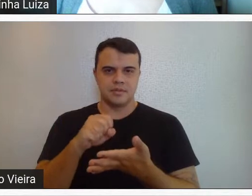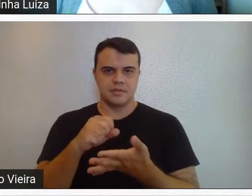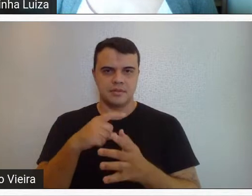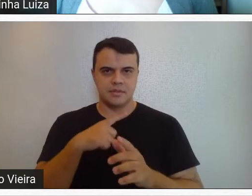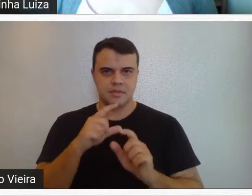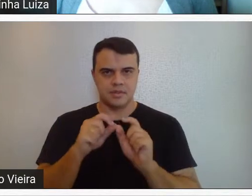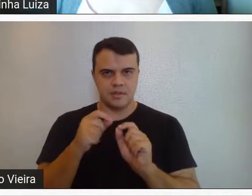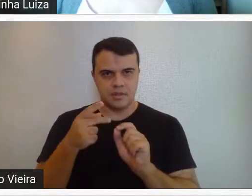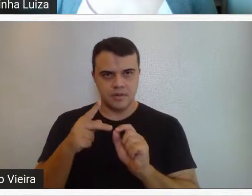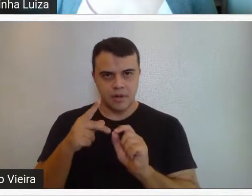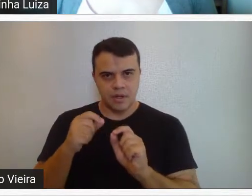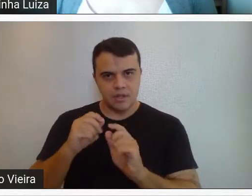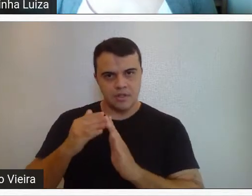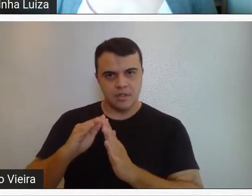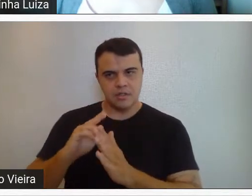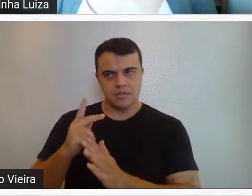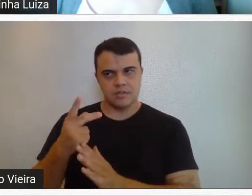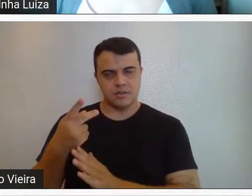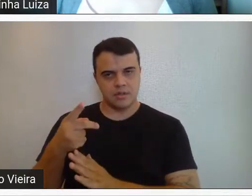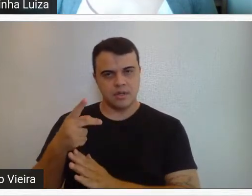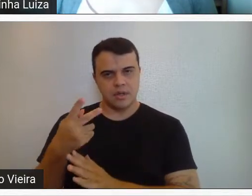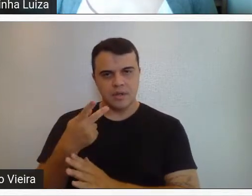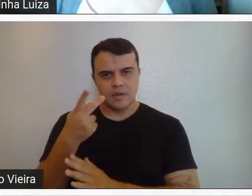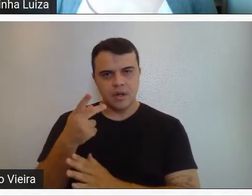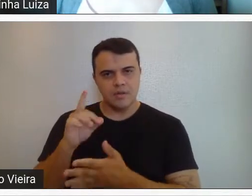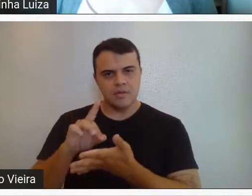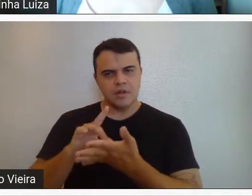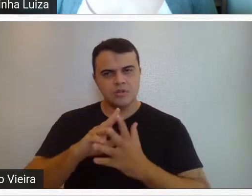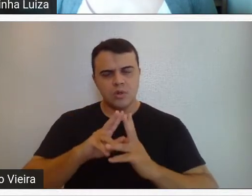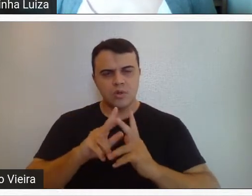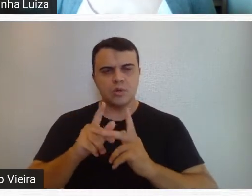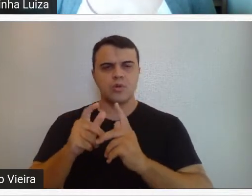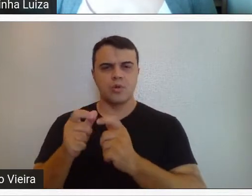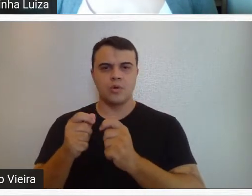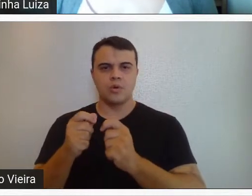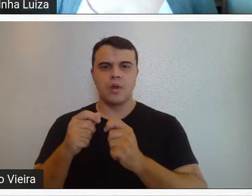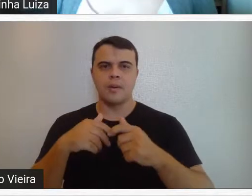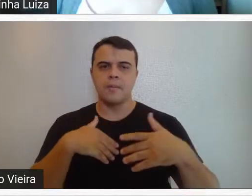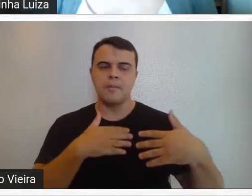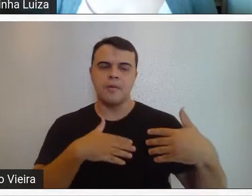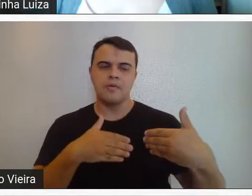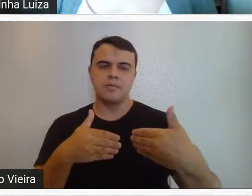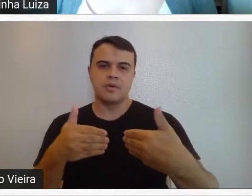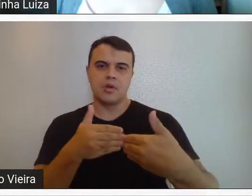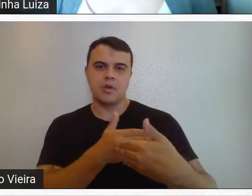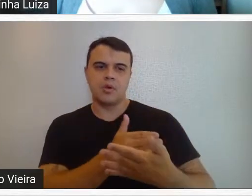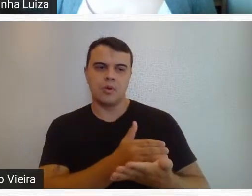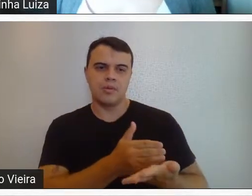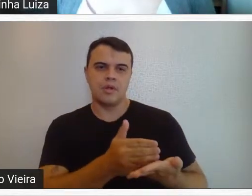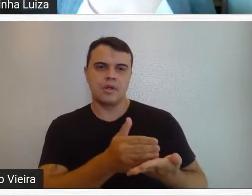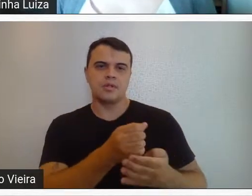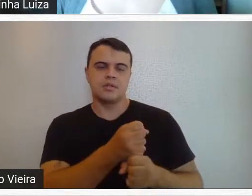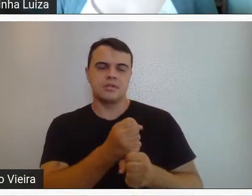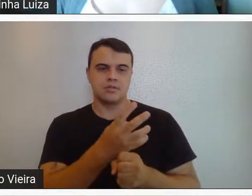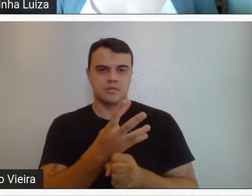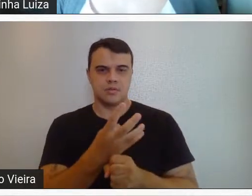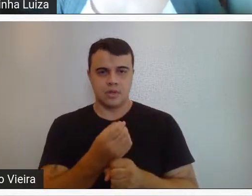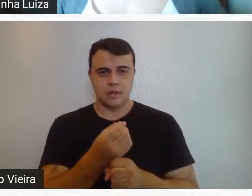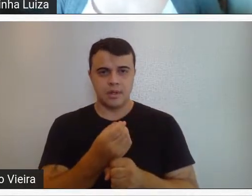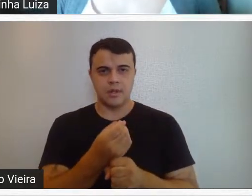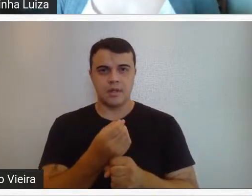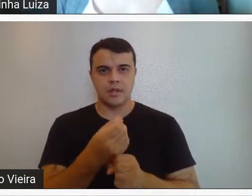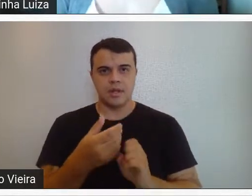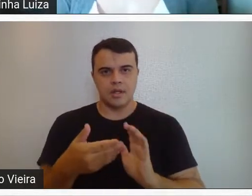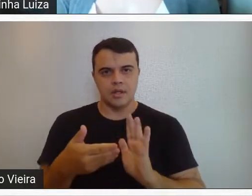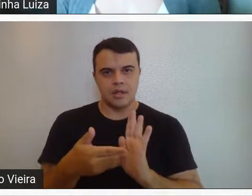ainda na Escola Guignard como uma propagadora de todo esse movimento que começa nos anos 40 e que